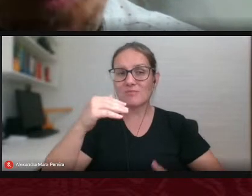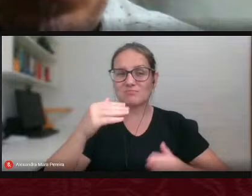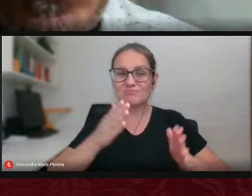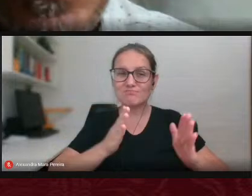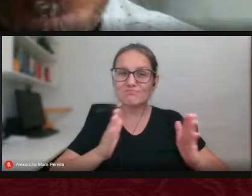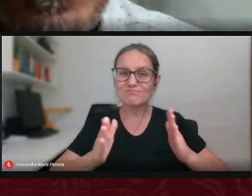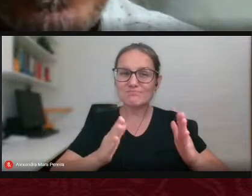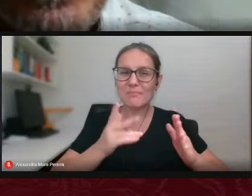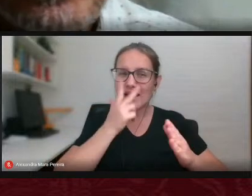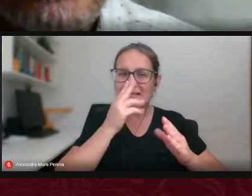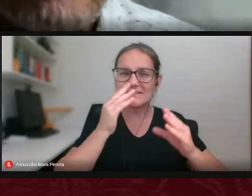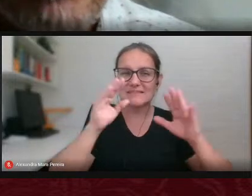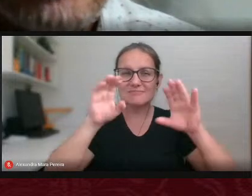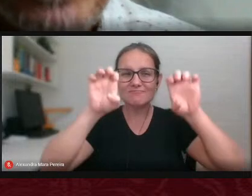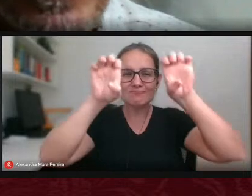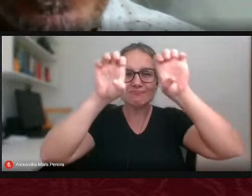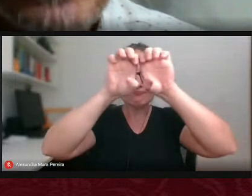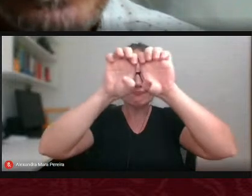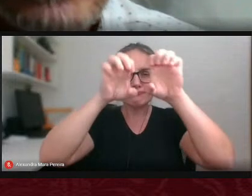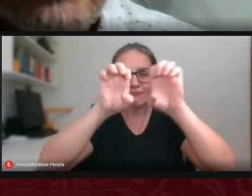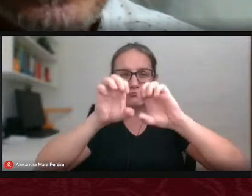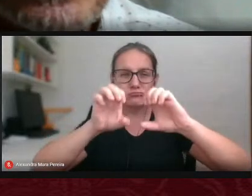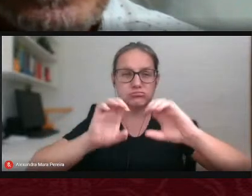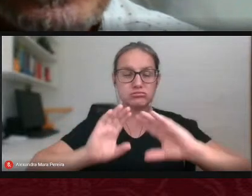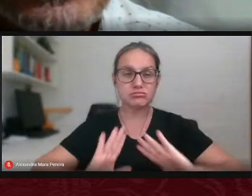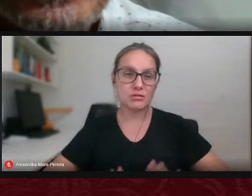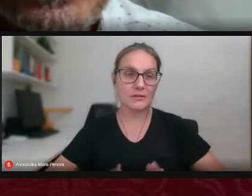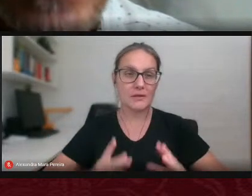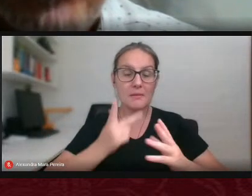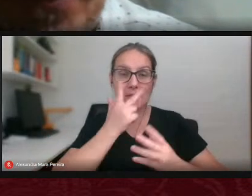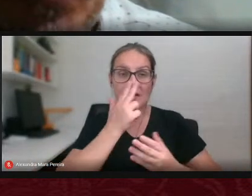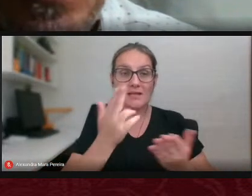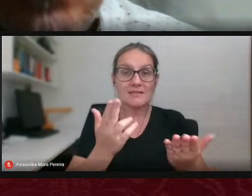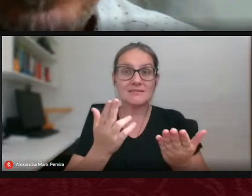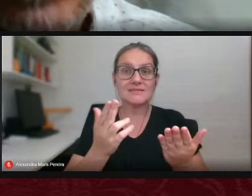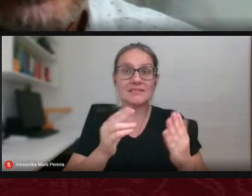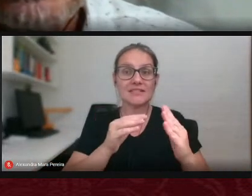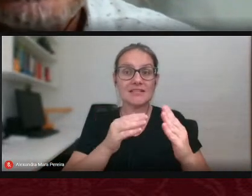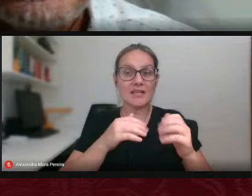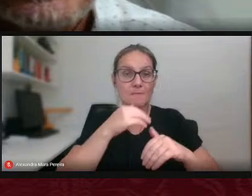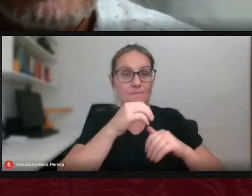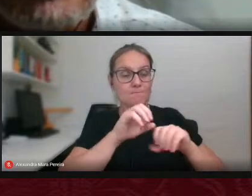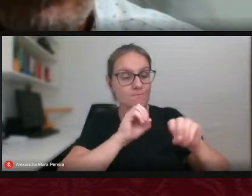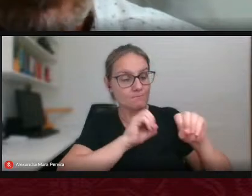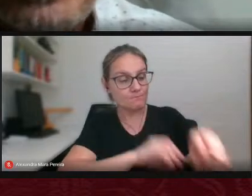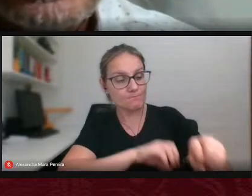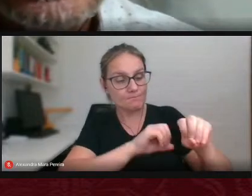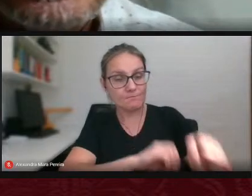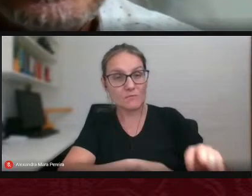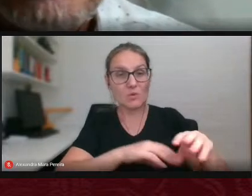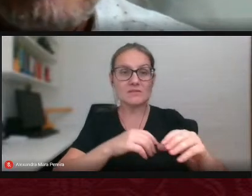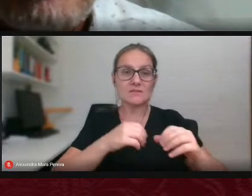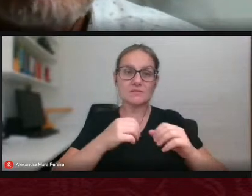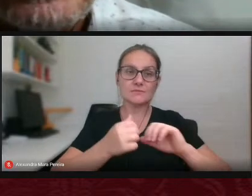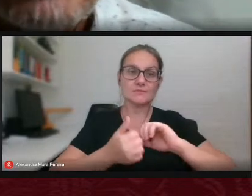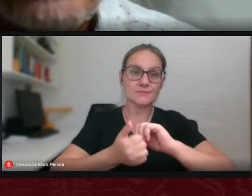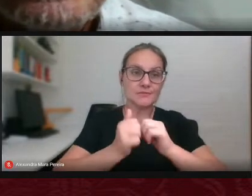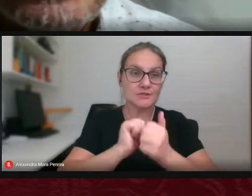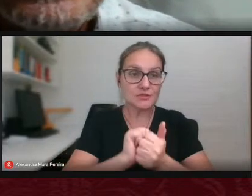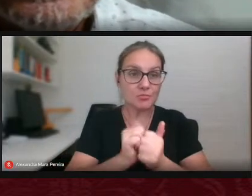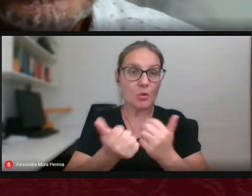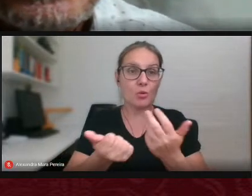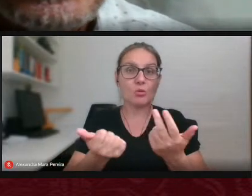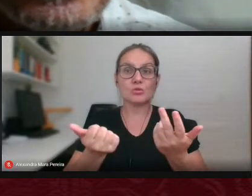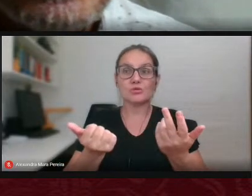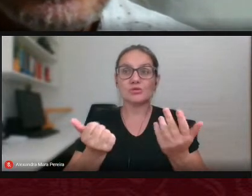desmonte da daquilo que tange a educação daquilo que tange ao esporte daquilo